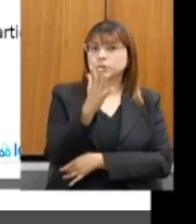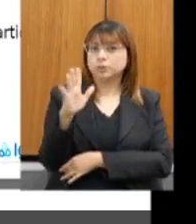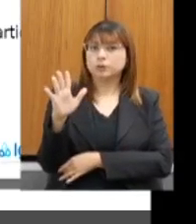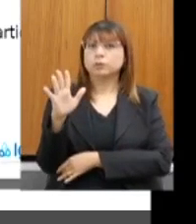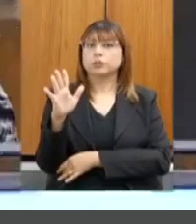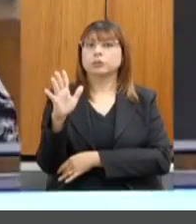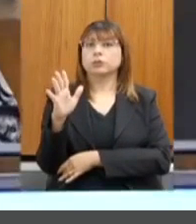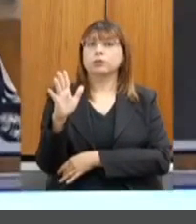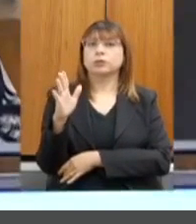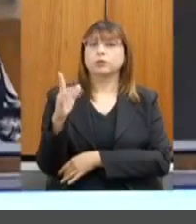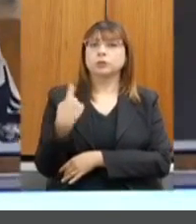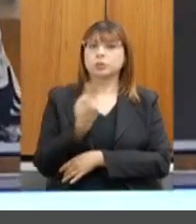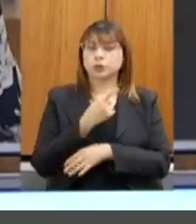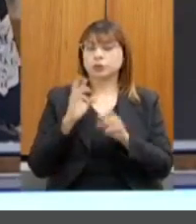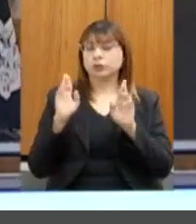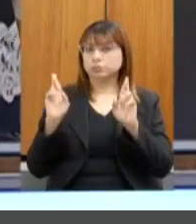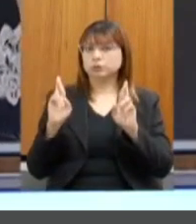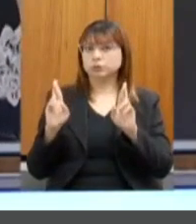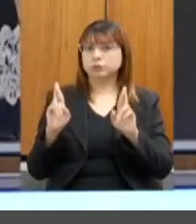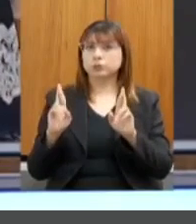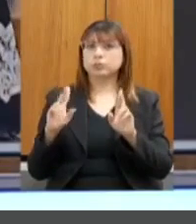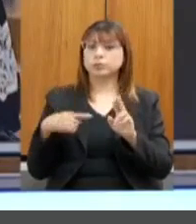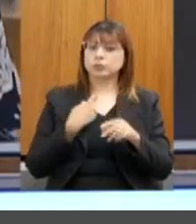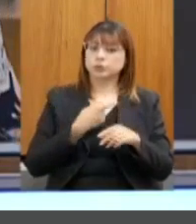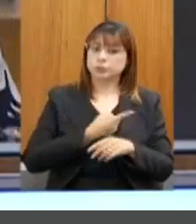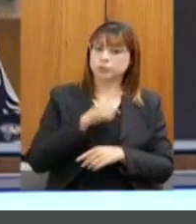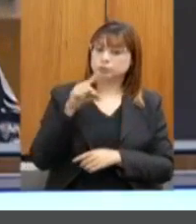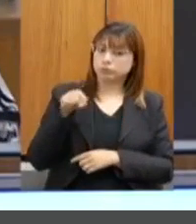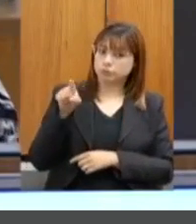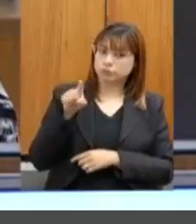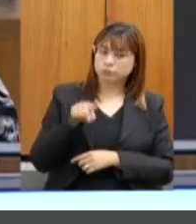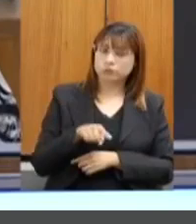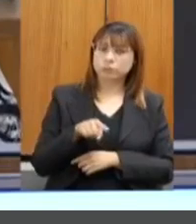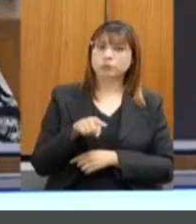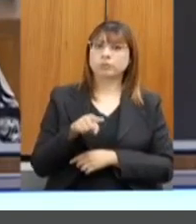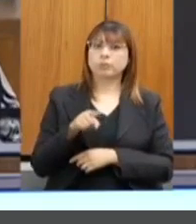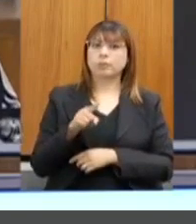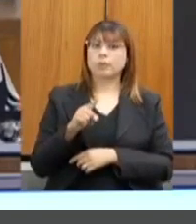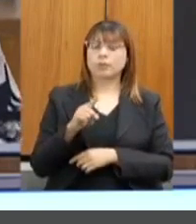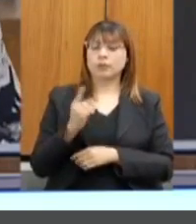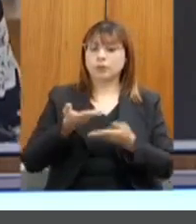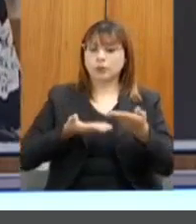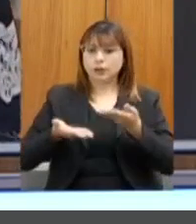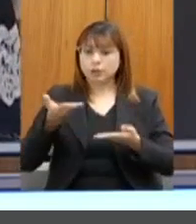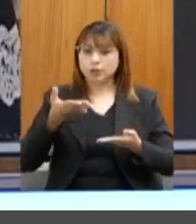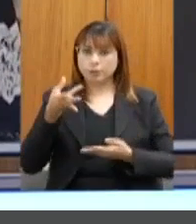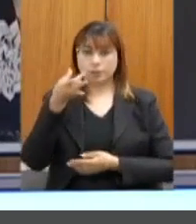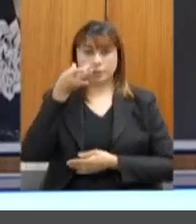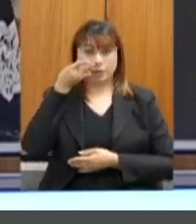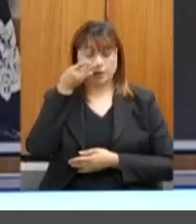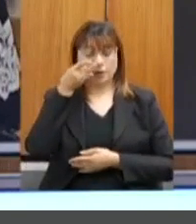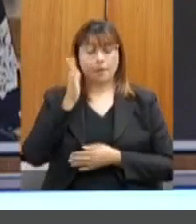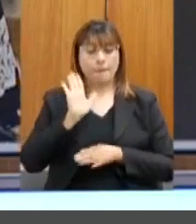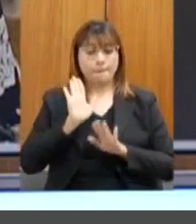é responsável, nós suspendemos atendimentos presencial, mas, de imediato,